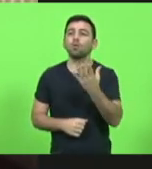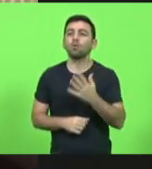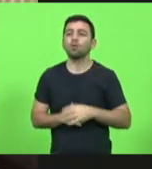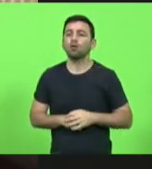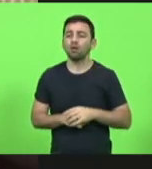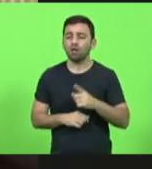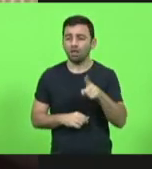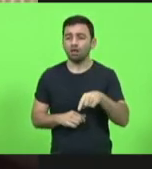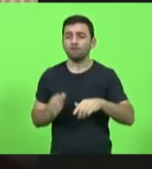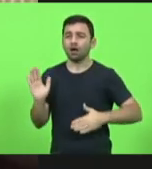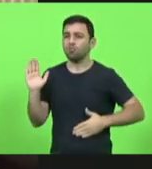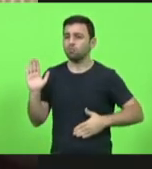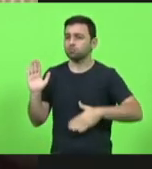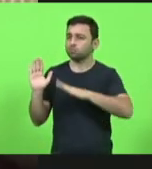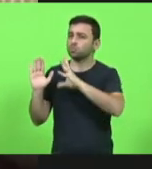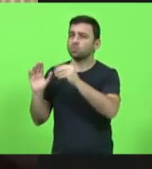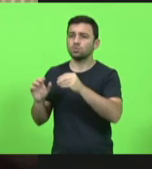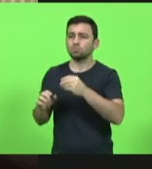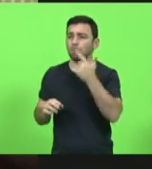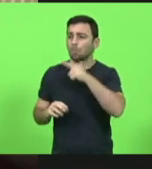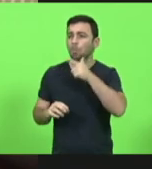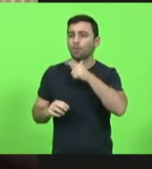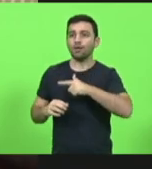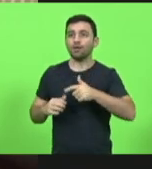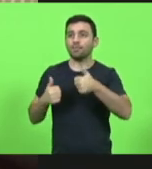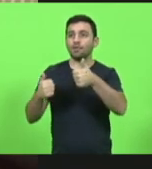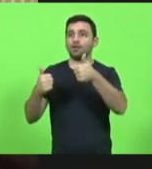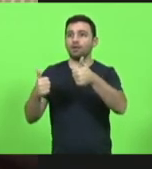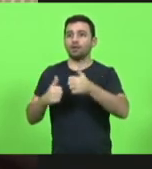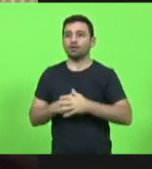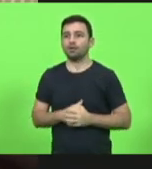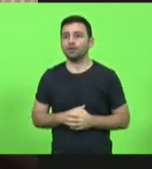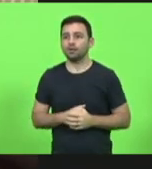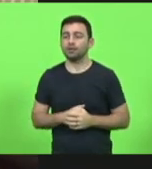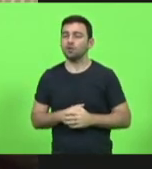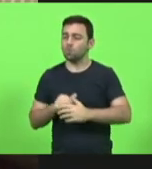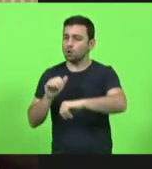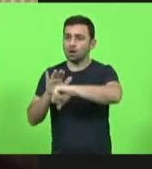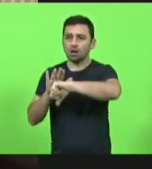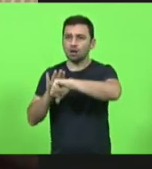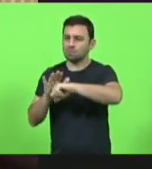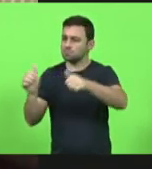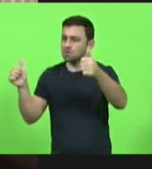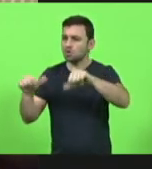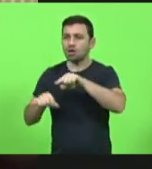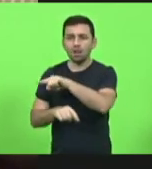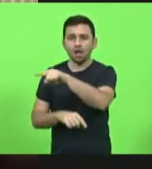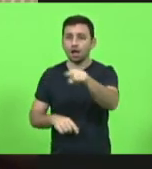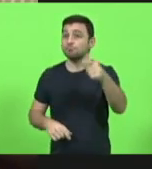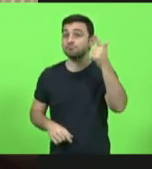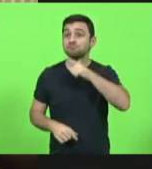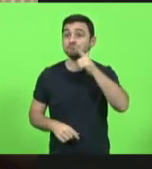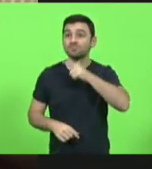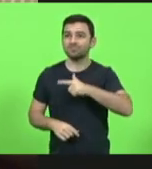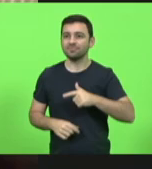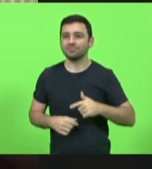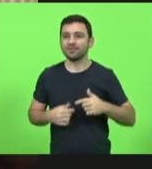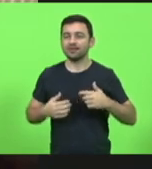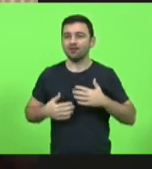malandragem. Quem ganha com isso é o crime. Os criminosos estão